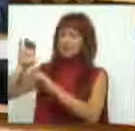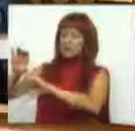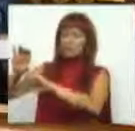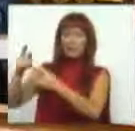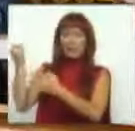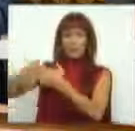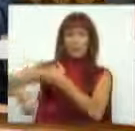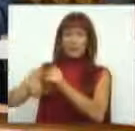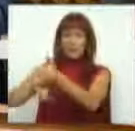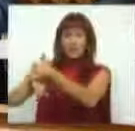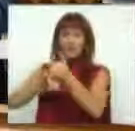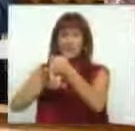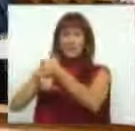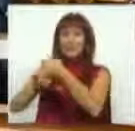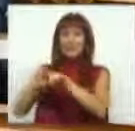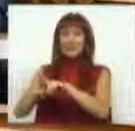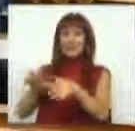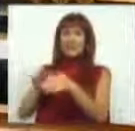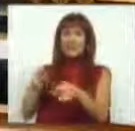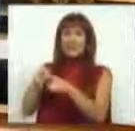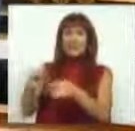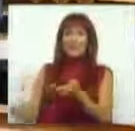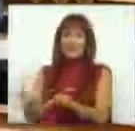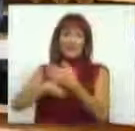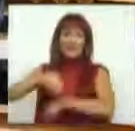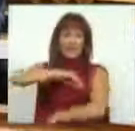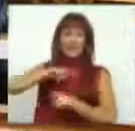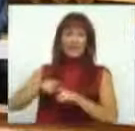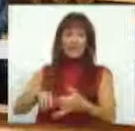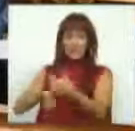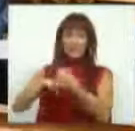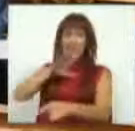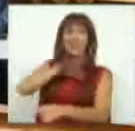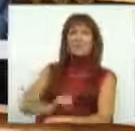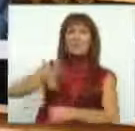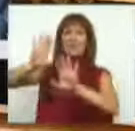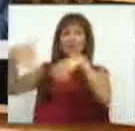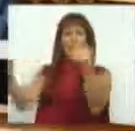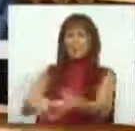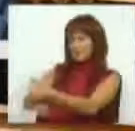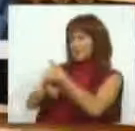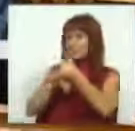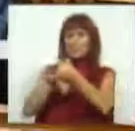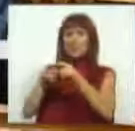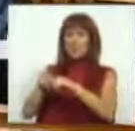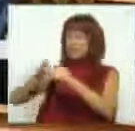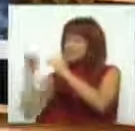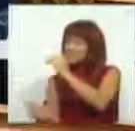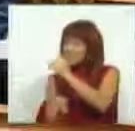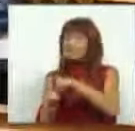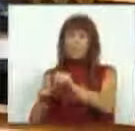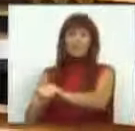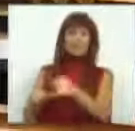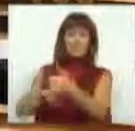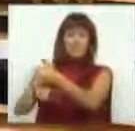imposto sobre as sociedades pago sobre tais lucros pela sociedade afiliada e por qualquer sociedade sub-afiliada.